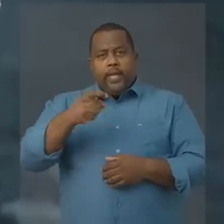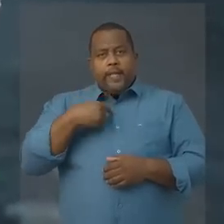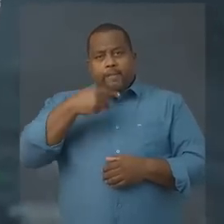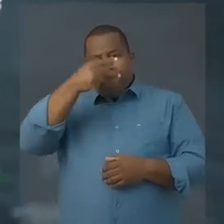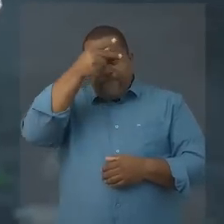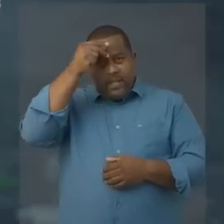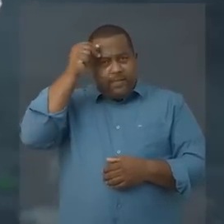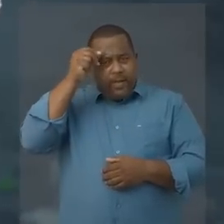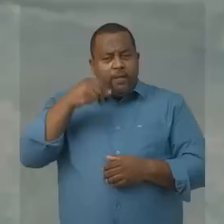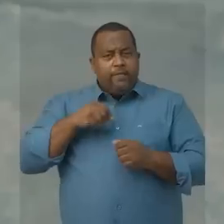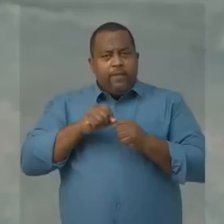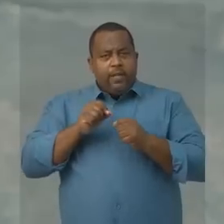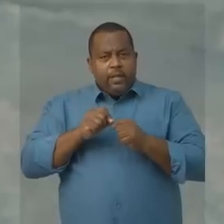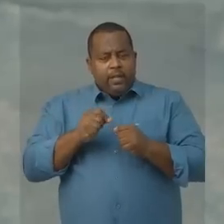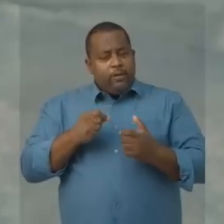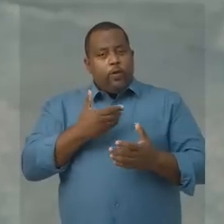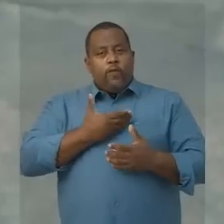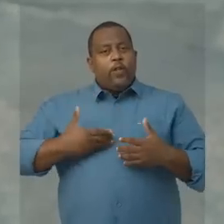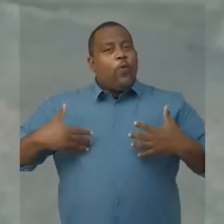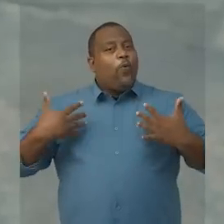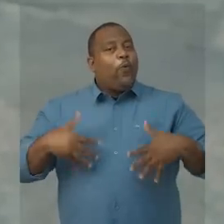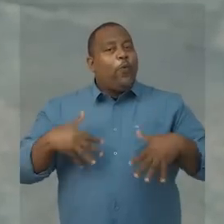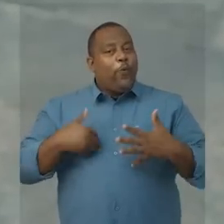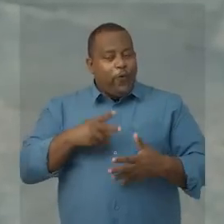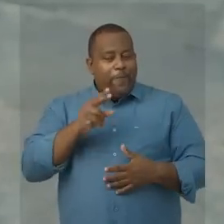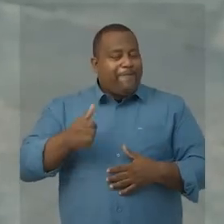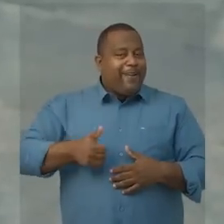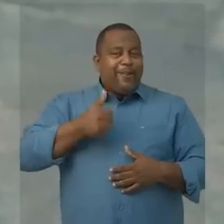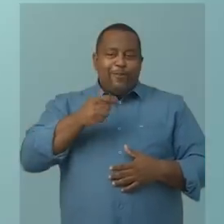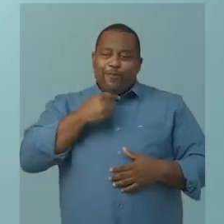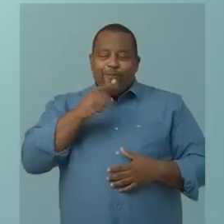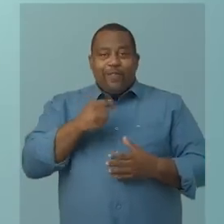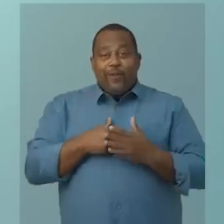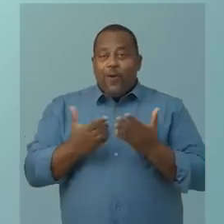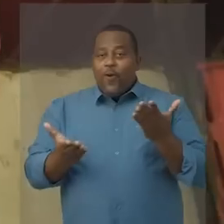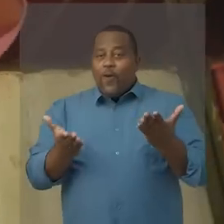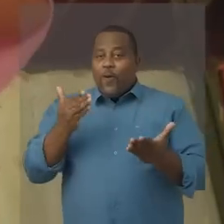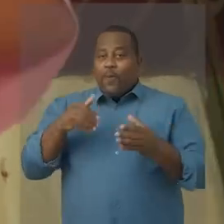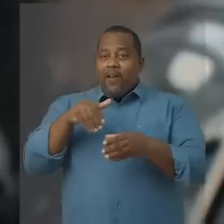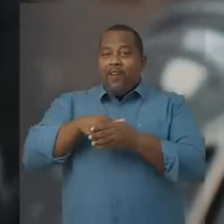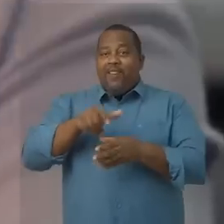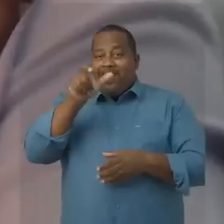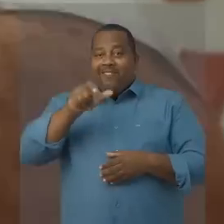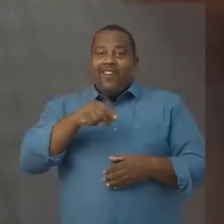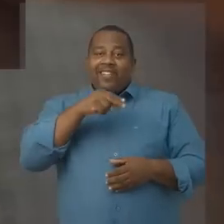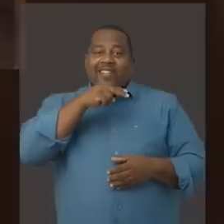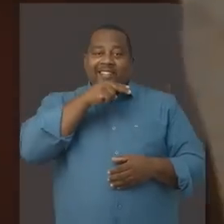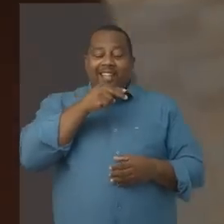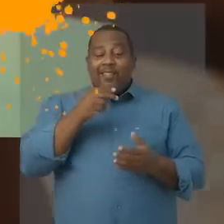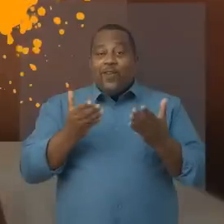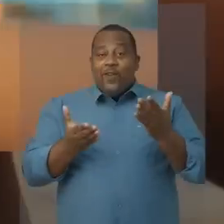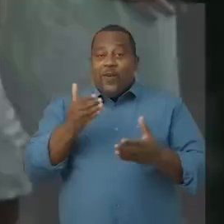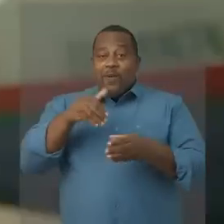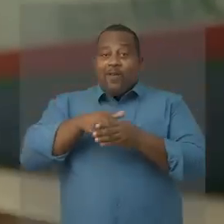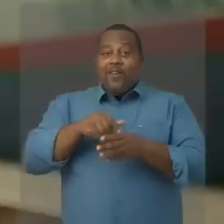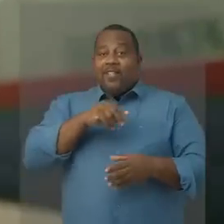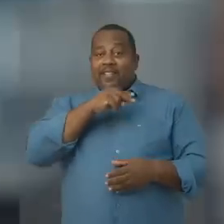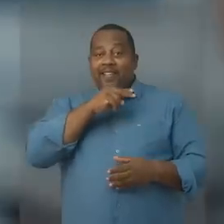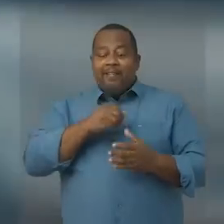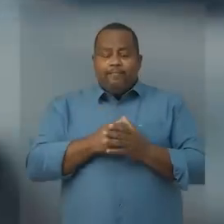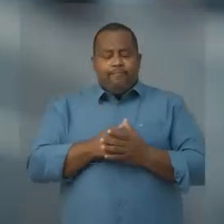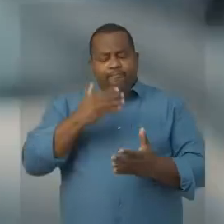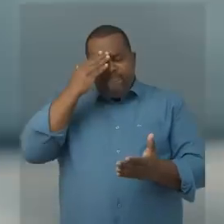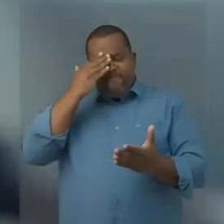prefeito, fazendo como governador para o Maria, o melhor possível. Quem compara vota em Neto, quem compara vota em